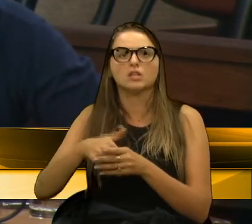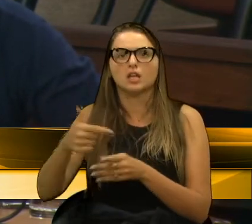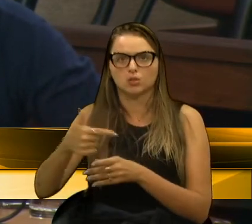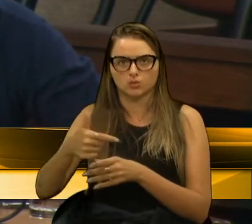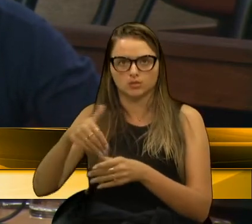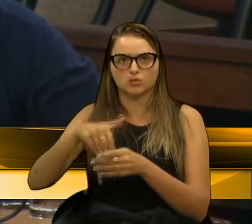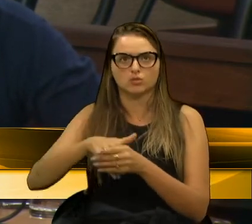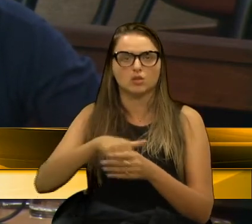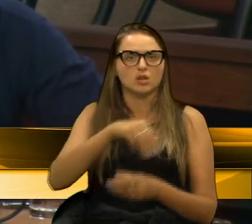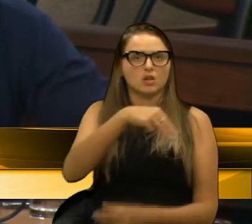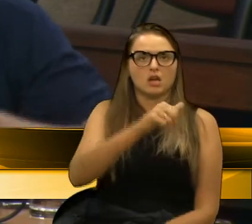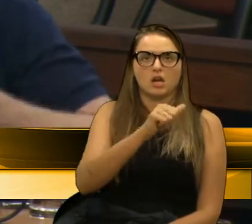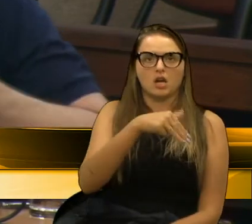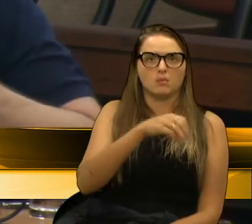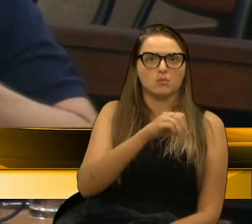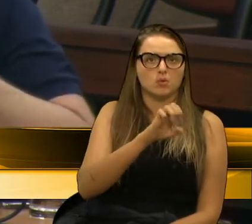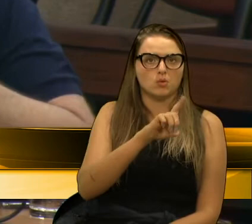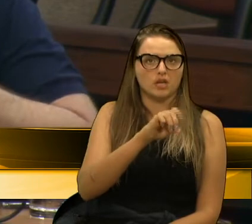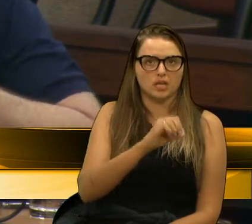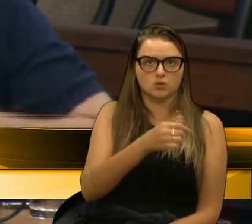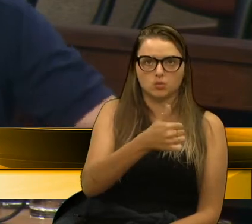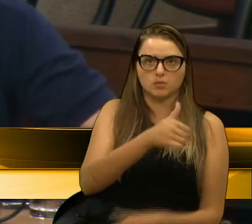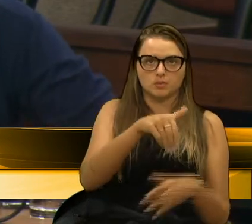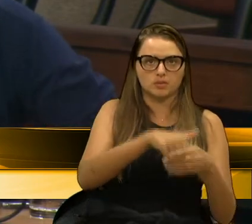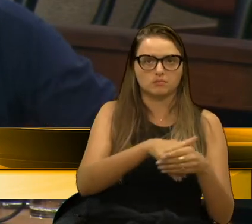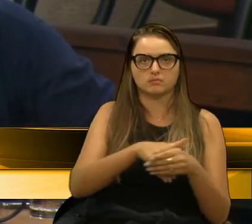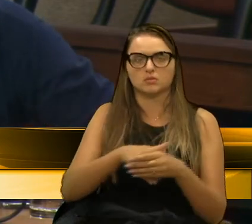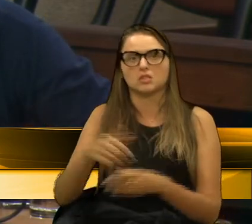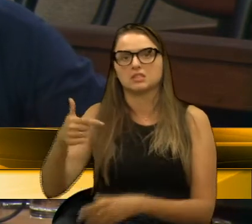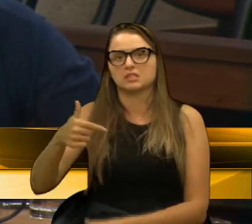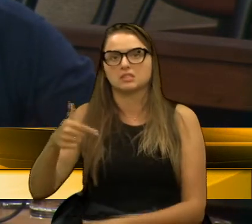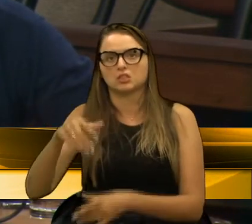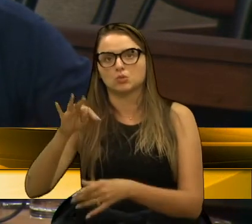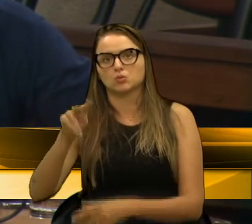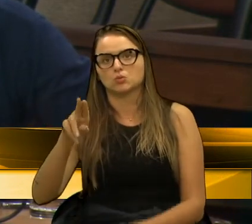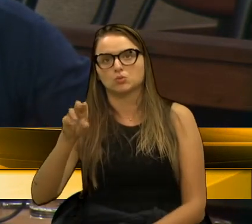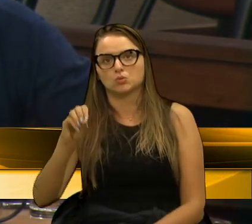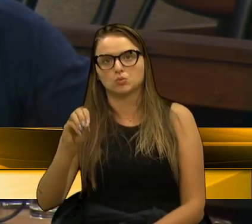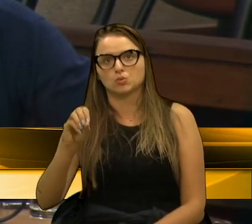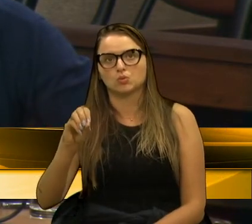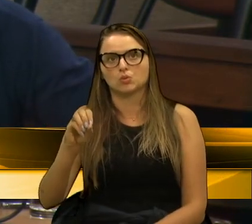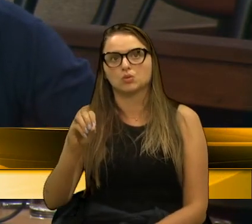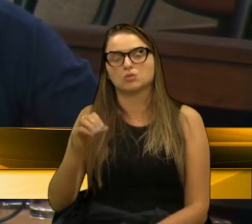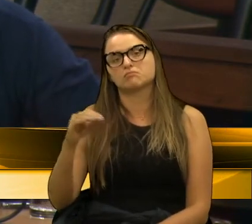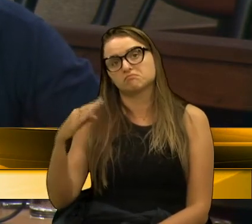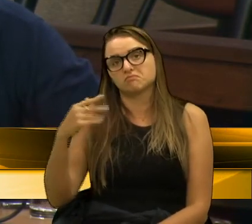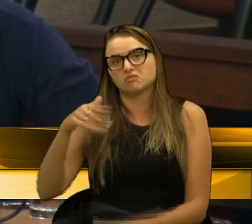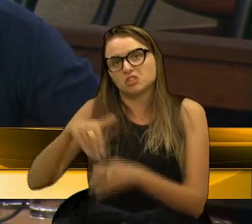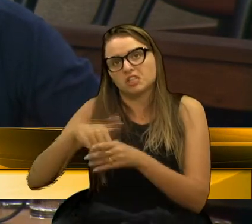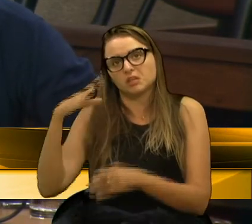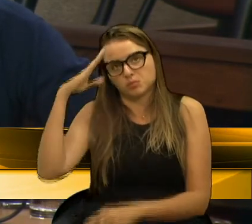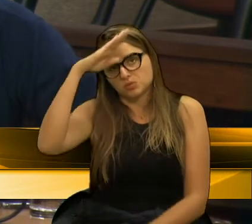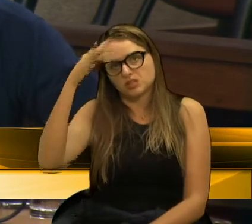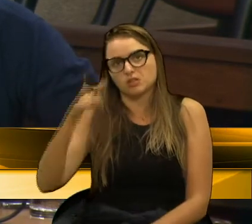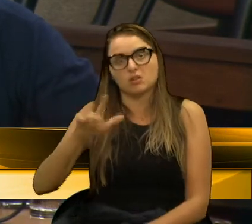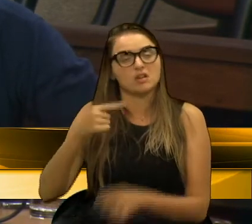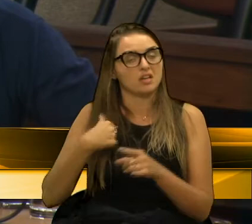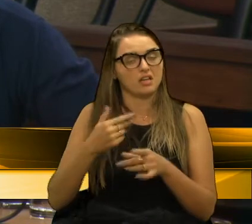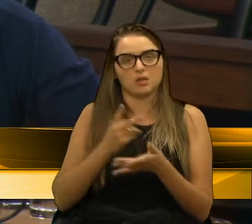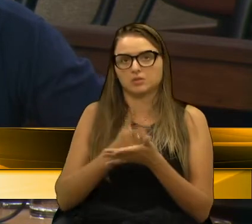votei no Amoedo no primeiro, né? E votaria de novo no Bolsonaro no segundo turno, porque sempre vou votar contra o PT, né? Acho que